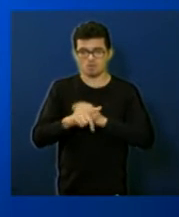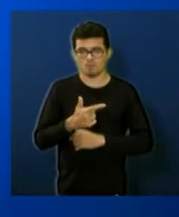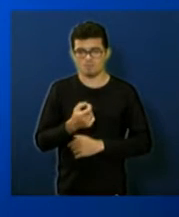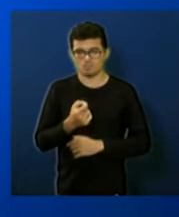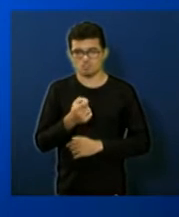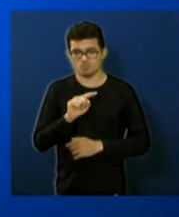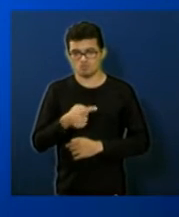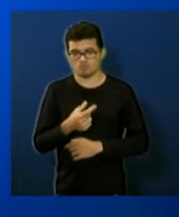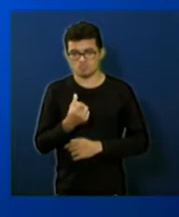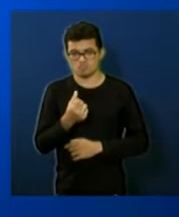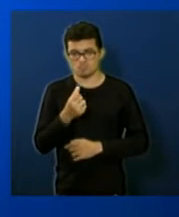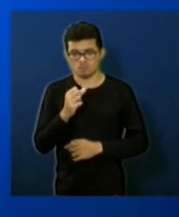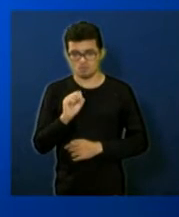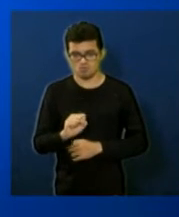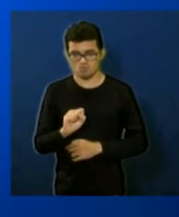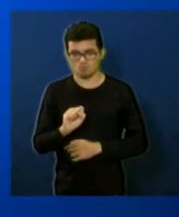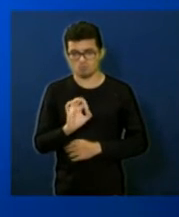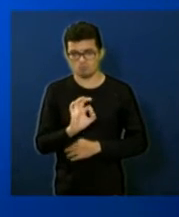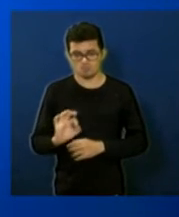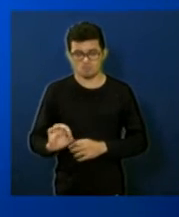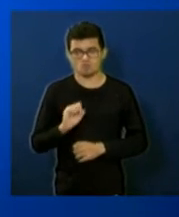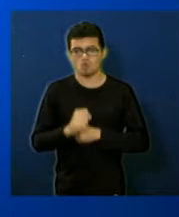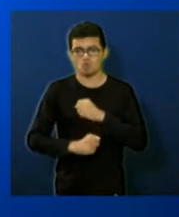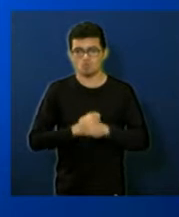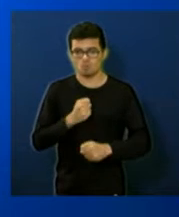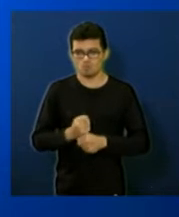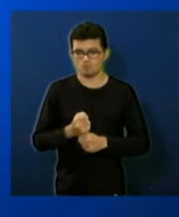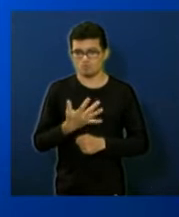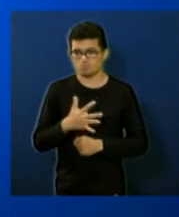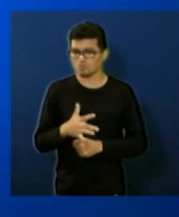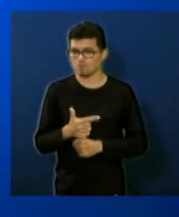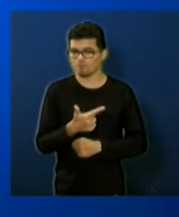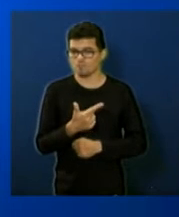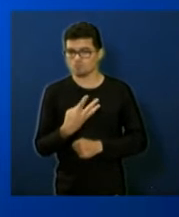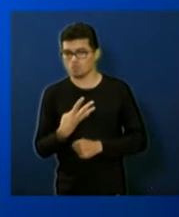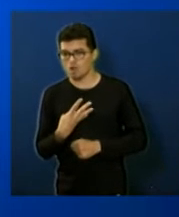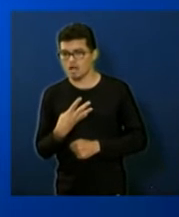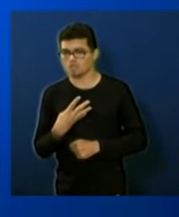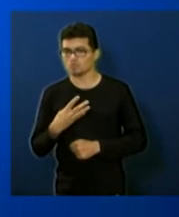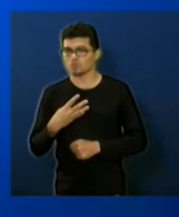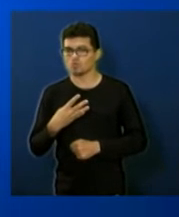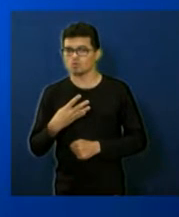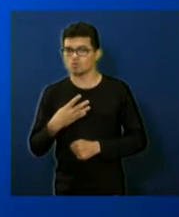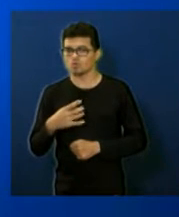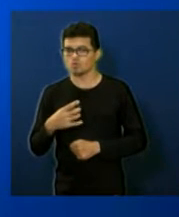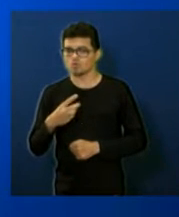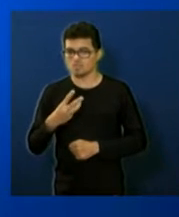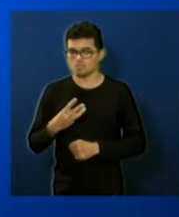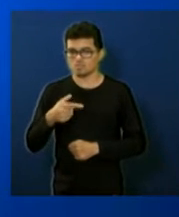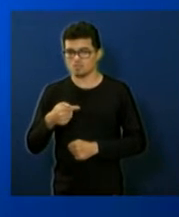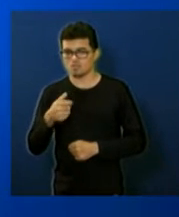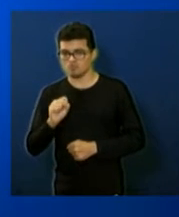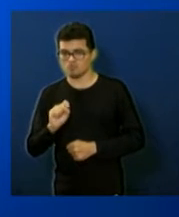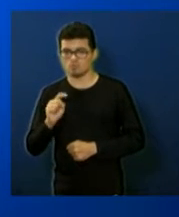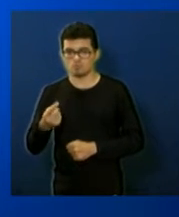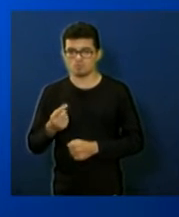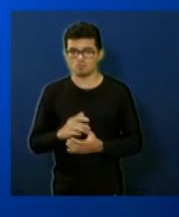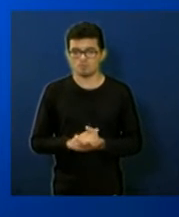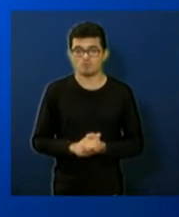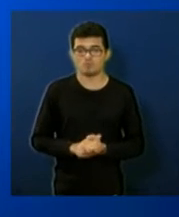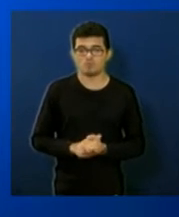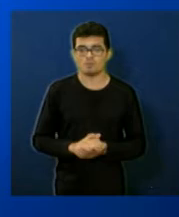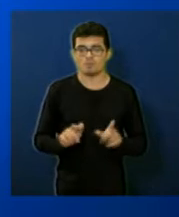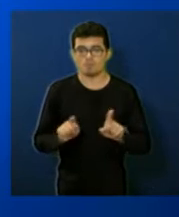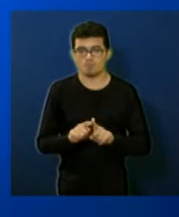,68% a previsão para o ano que vem é de um gasto aproximado de 24 milhões 378 mil os